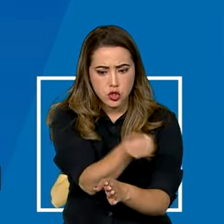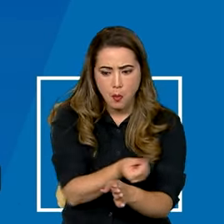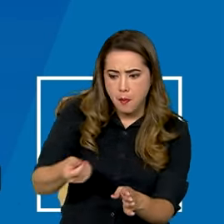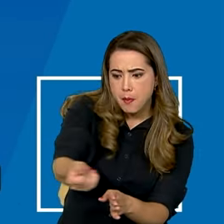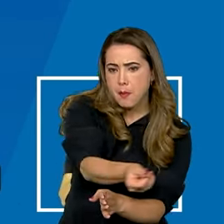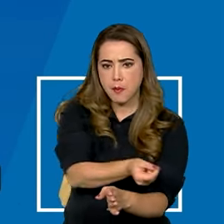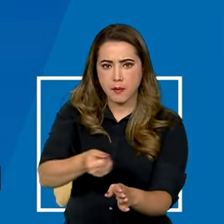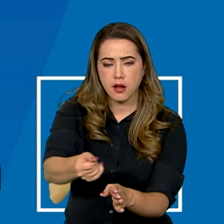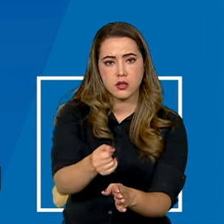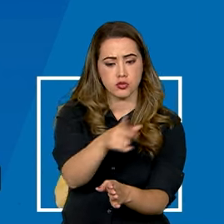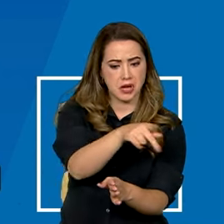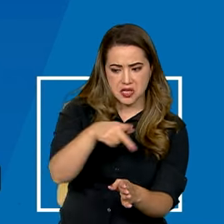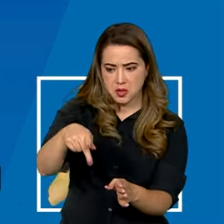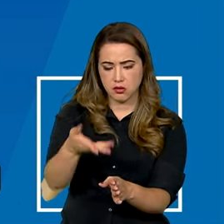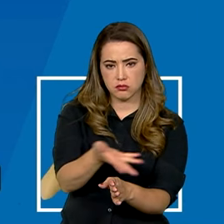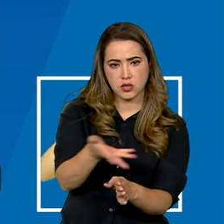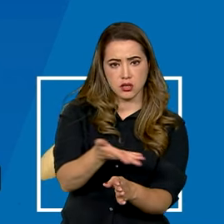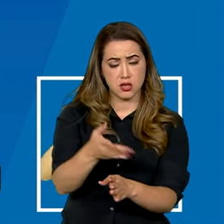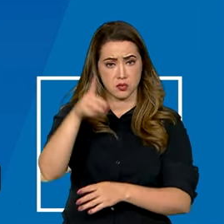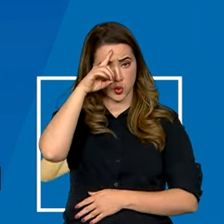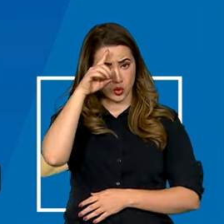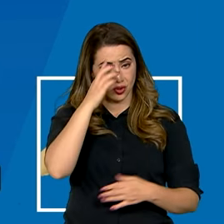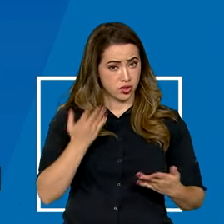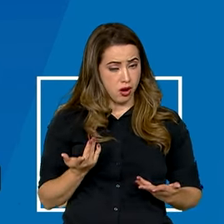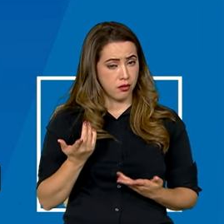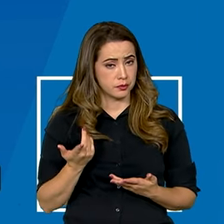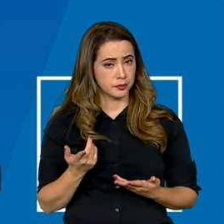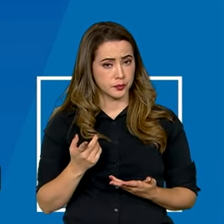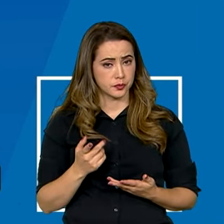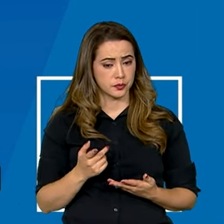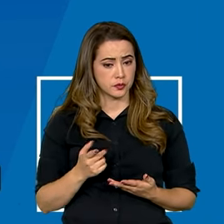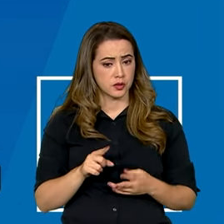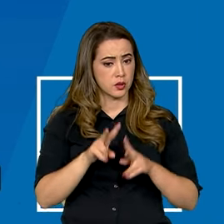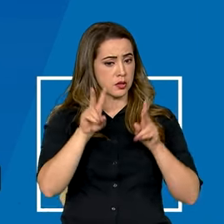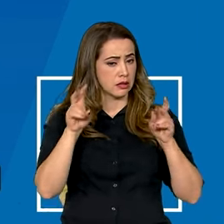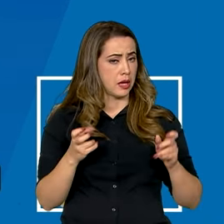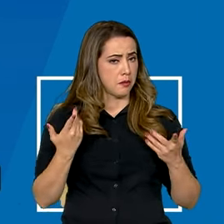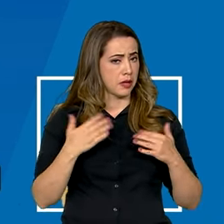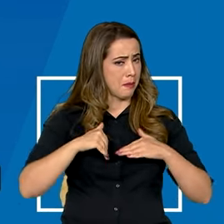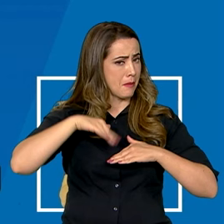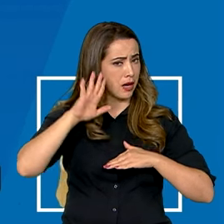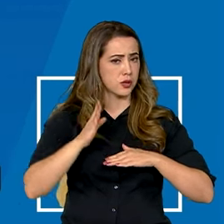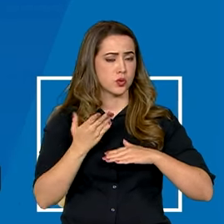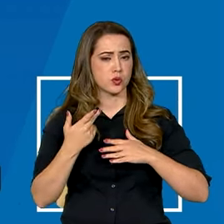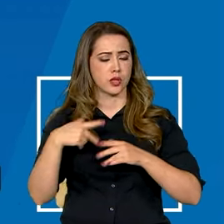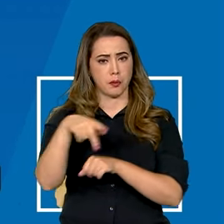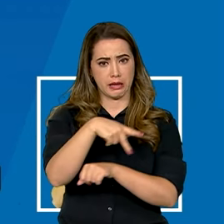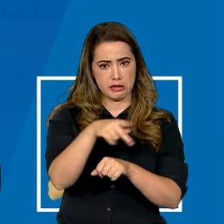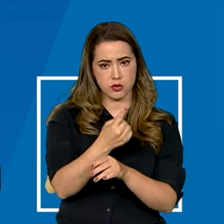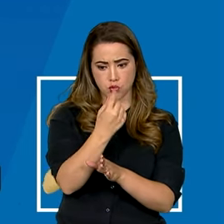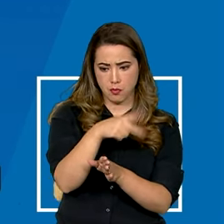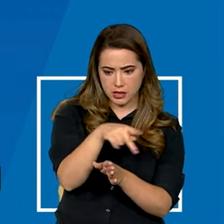transações por dia, envolvendo aspectos que transcendem as fronteiras nacionais,